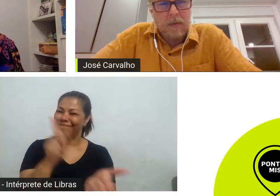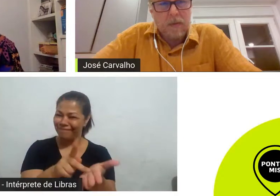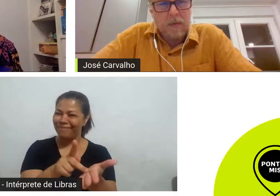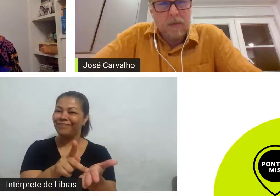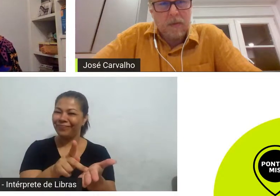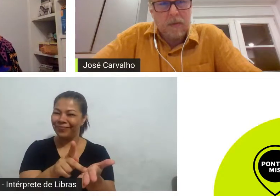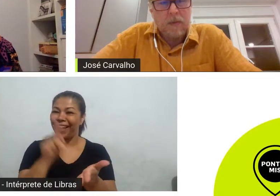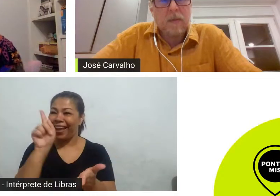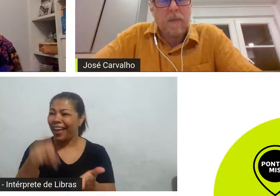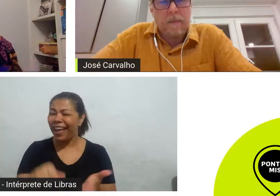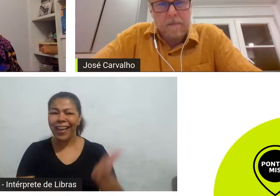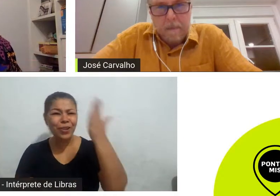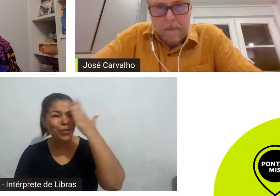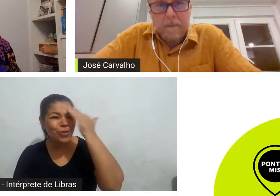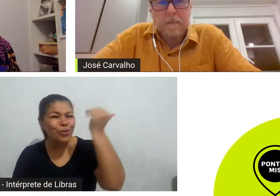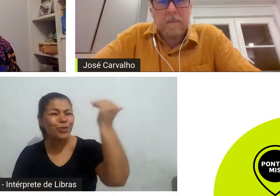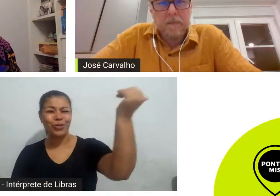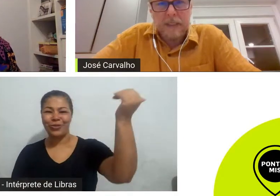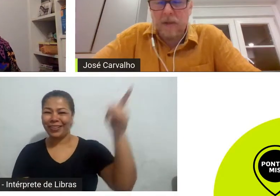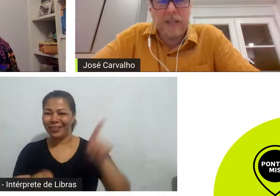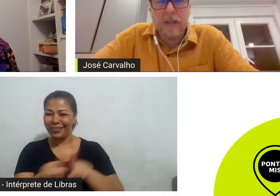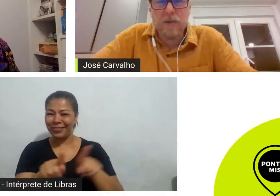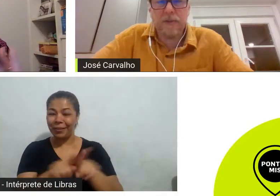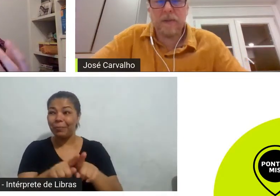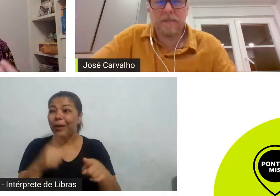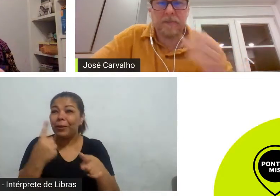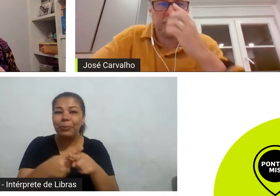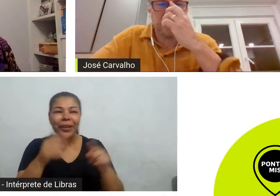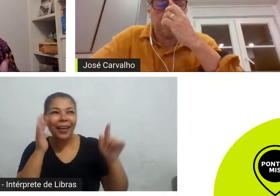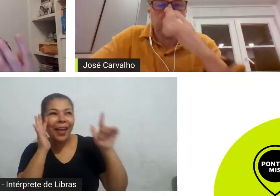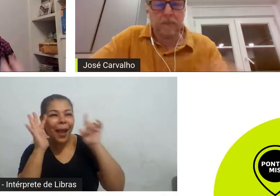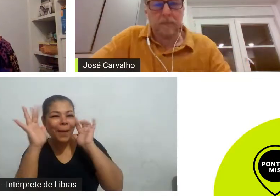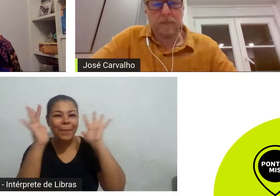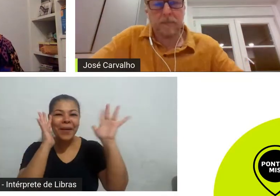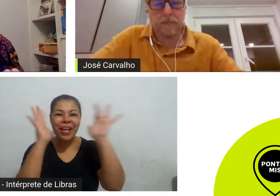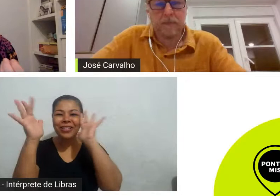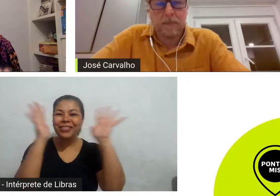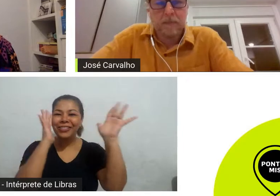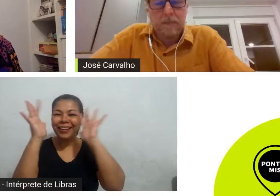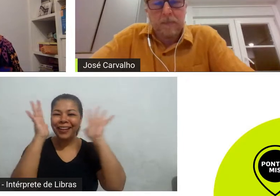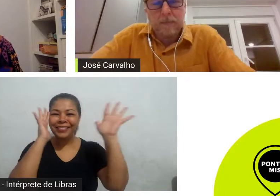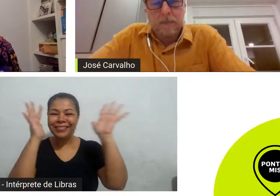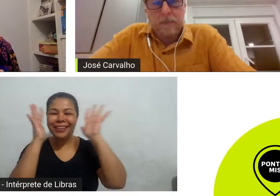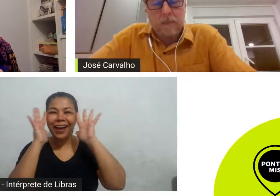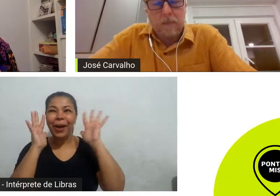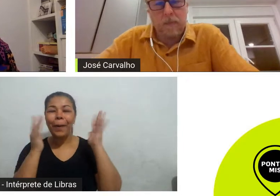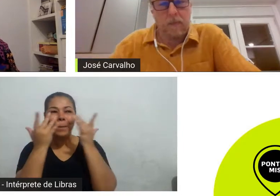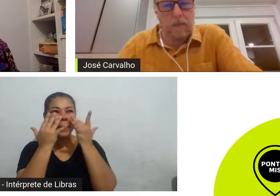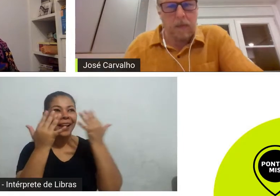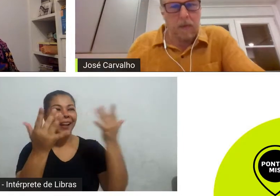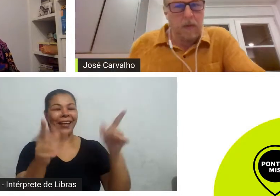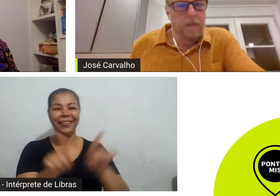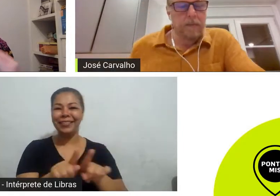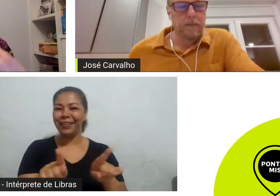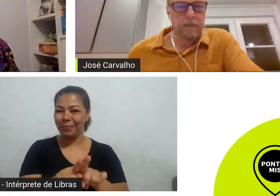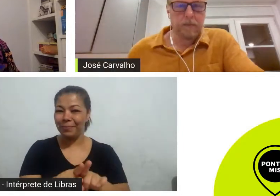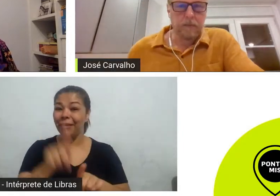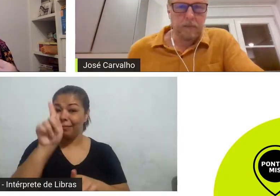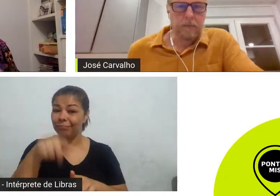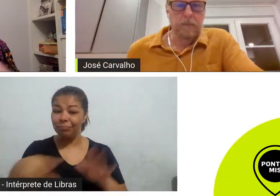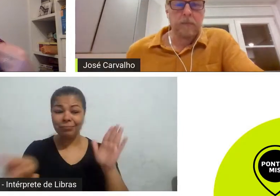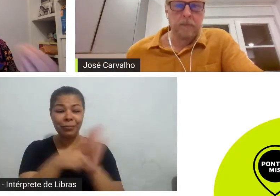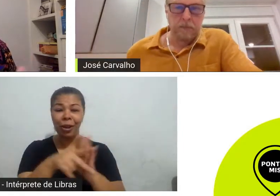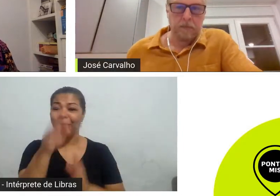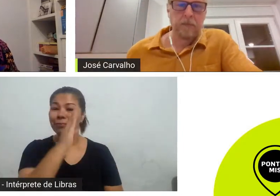entra para preencher esse espaço assim como as animações brasileiras muitas